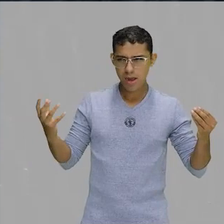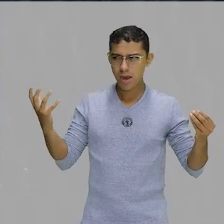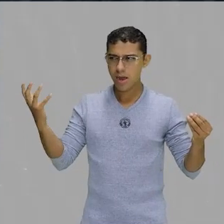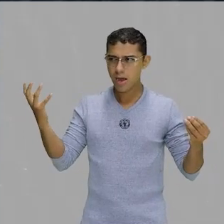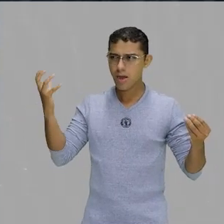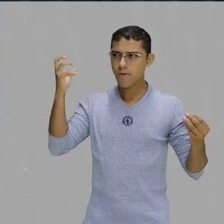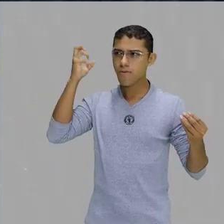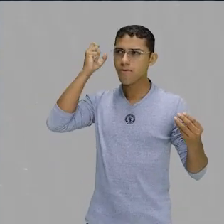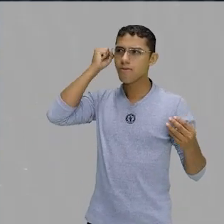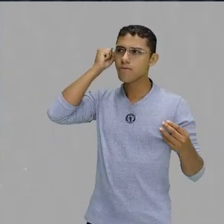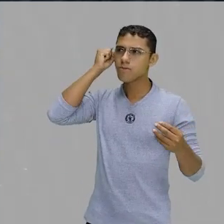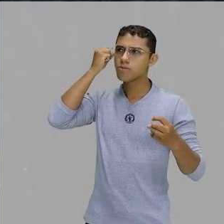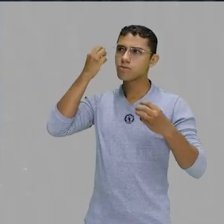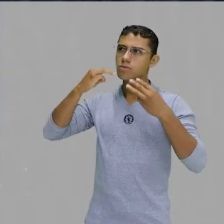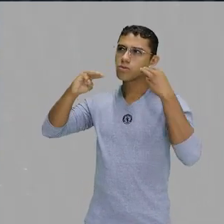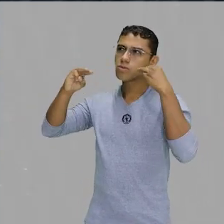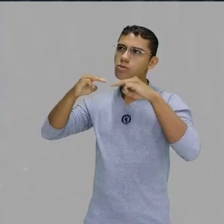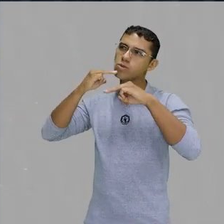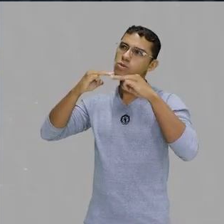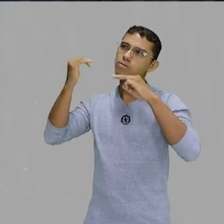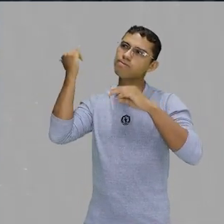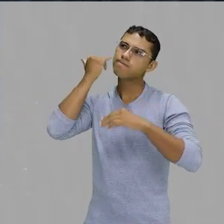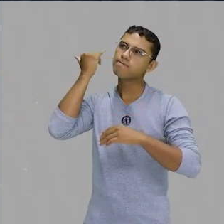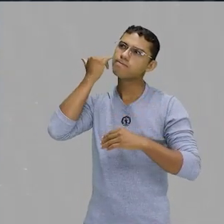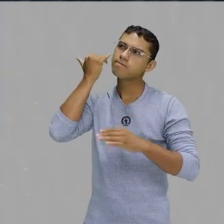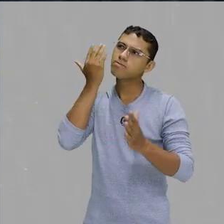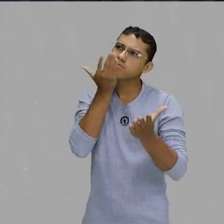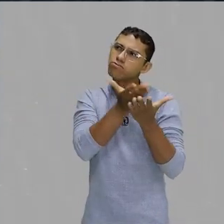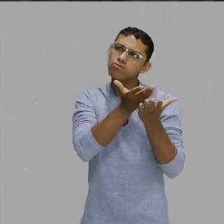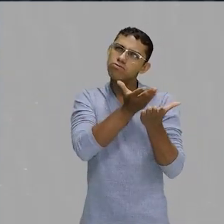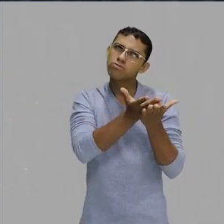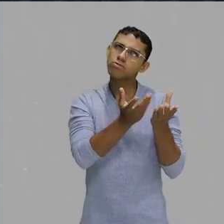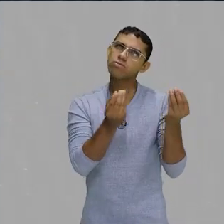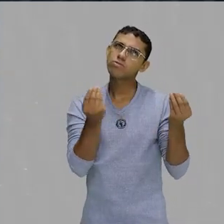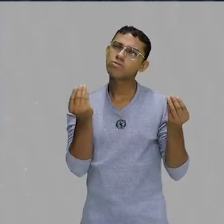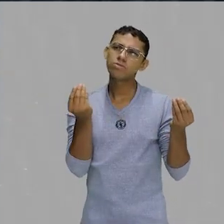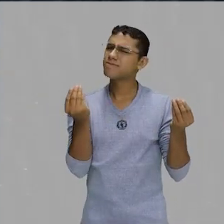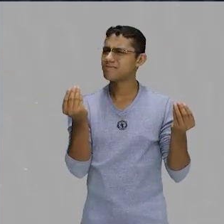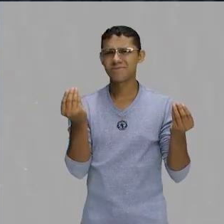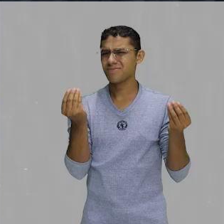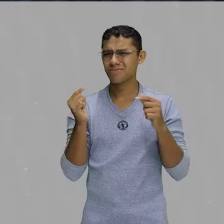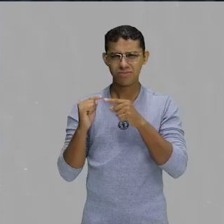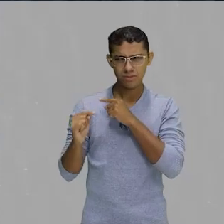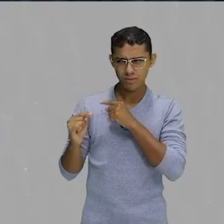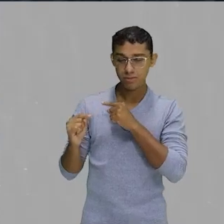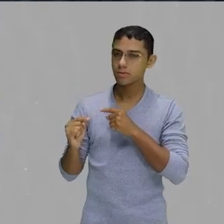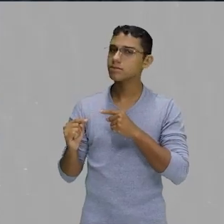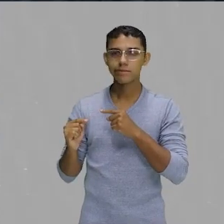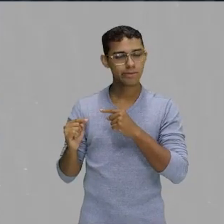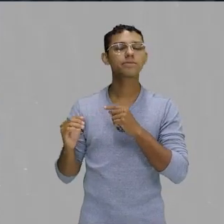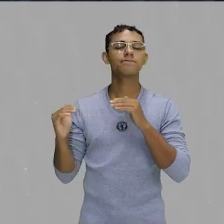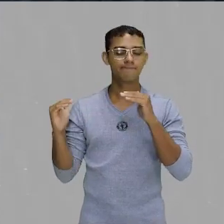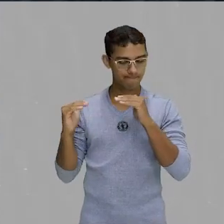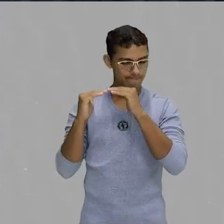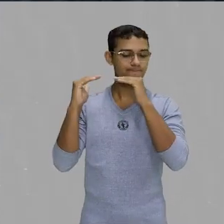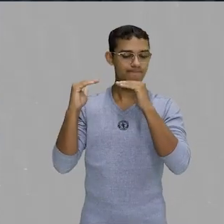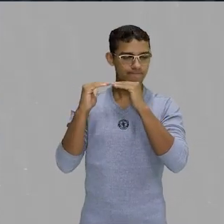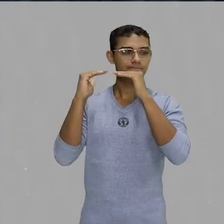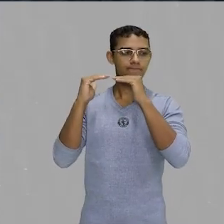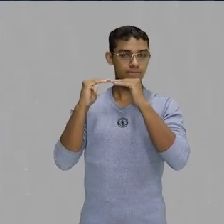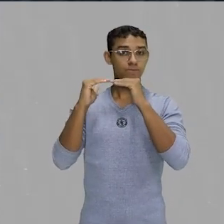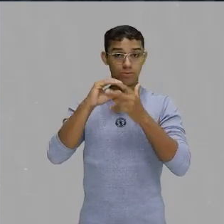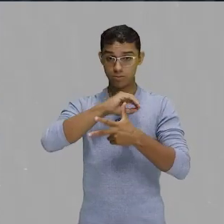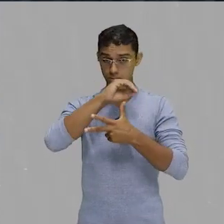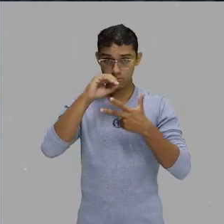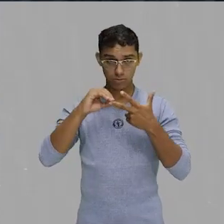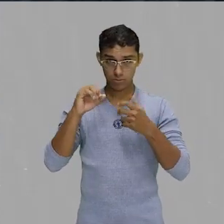música? O que que tem isso a ver com meus estudos? Muito. Vocês sabiam que no Enem de 2011 teve